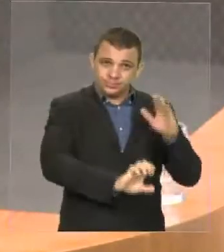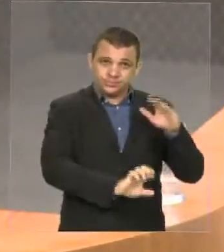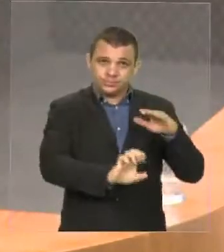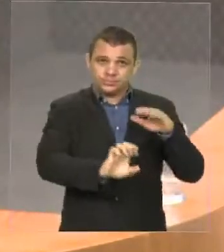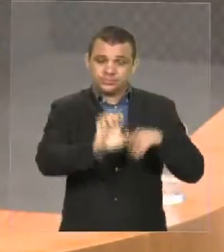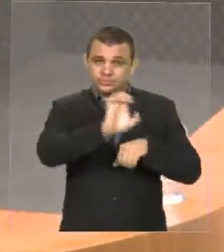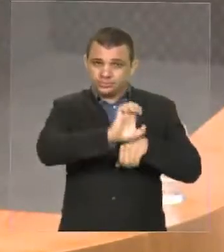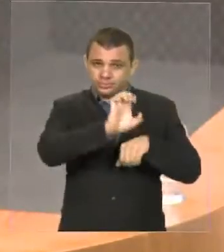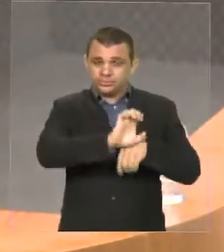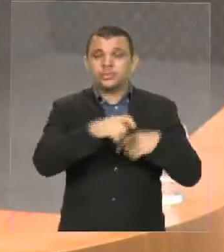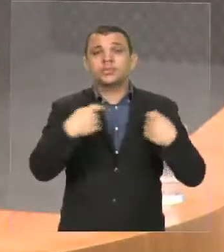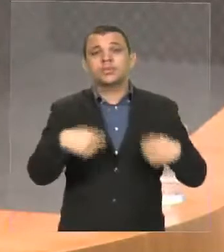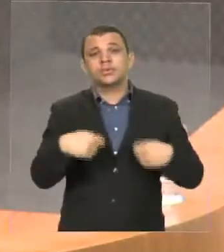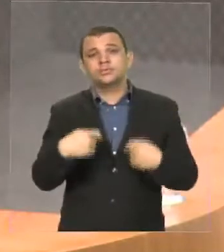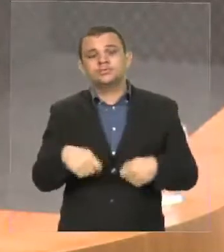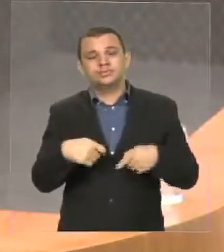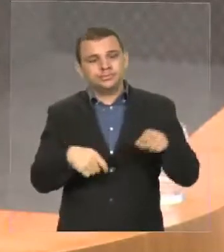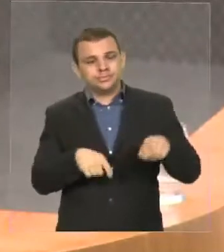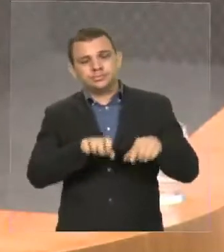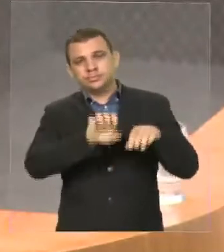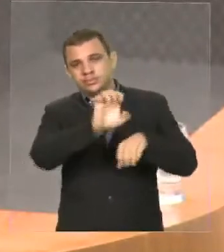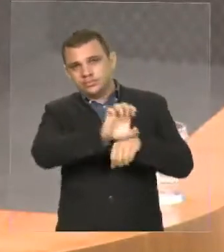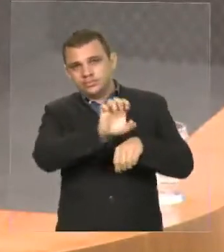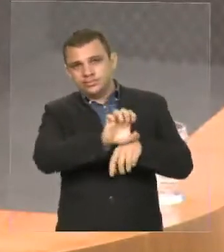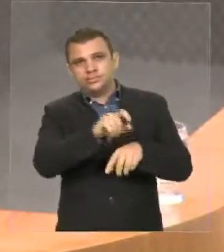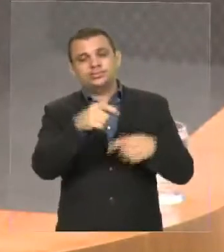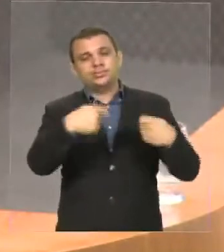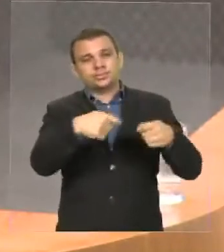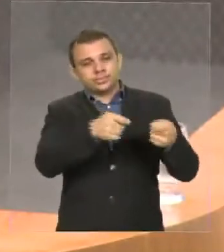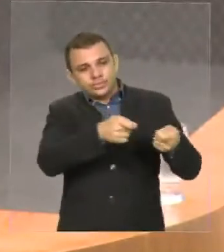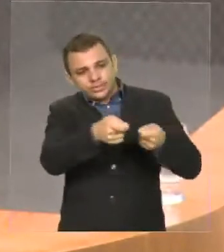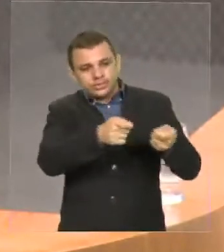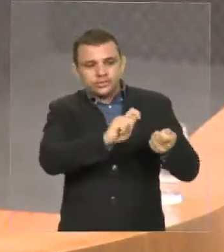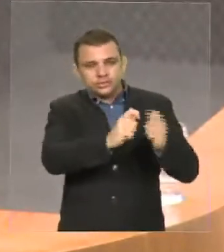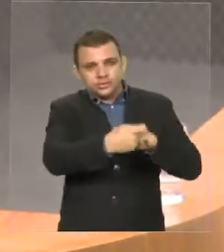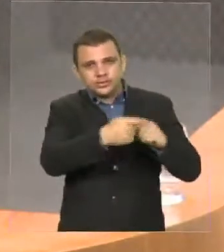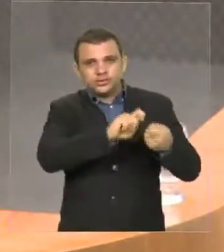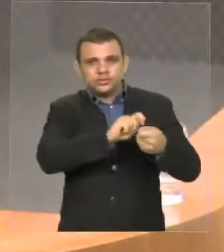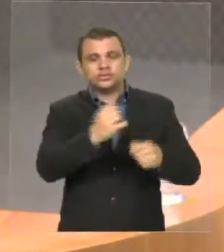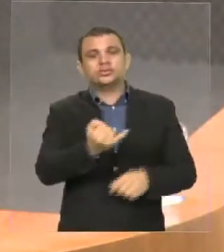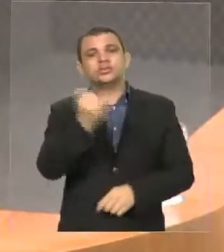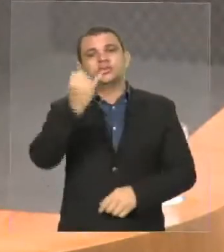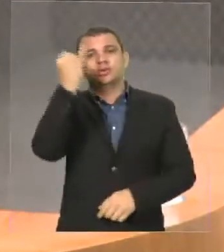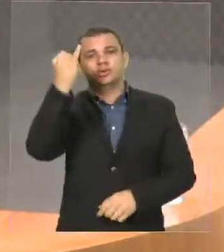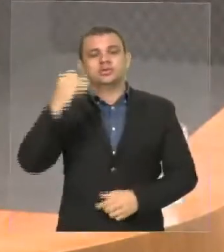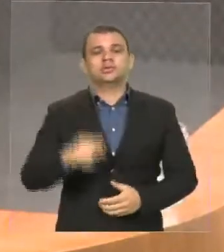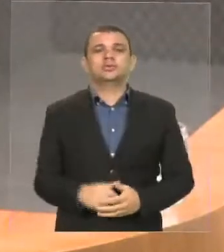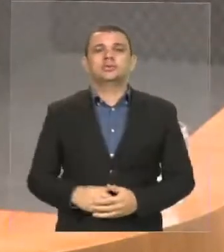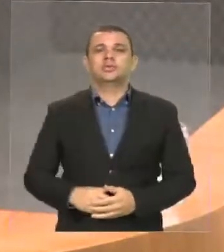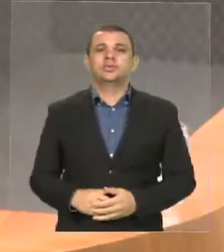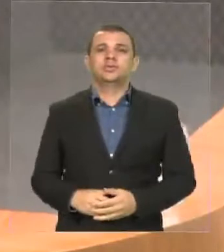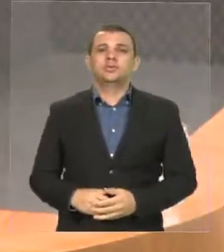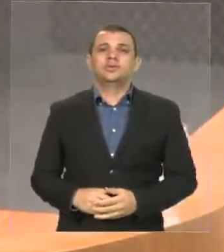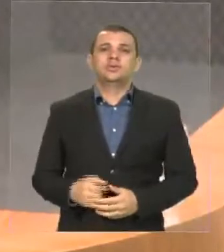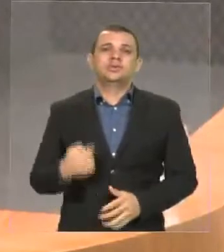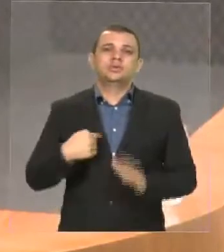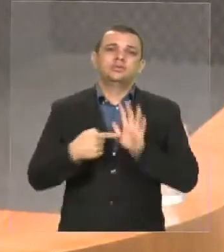é necessário que os Estados também façam alguns ajustes importantes. E aqui eu deixo em destaque